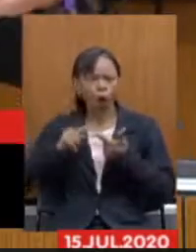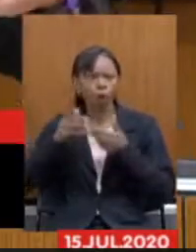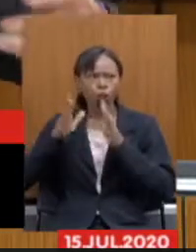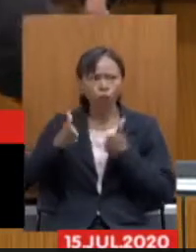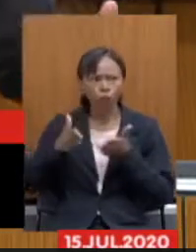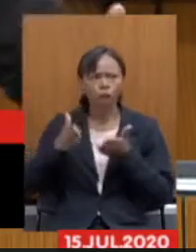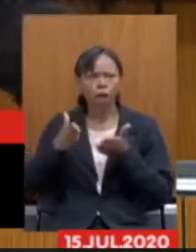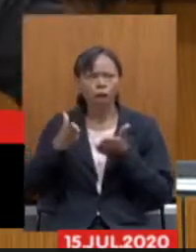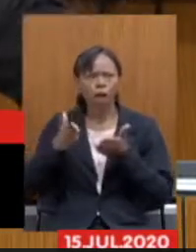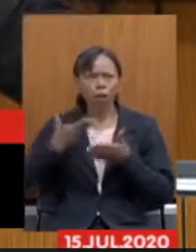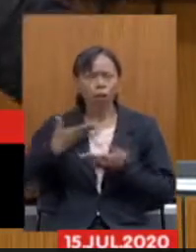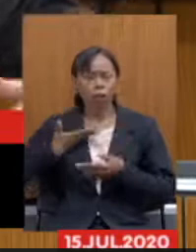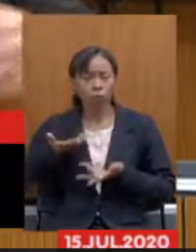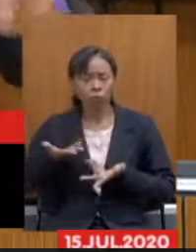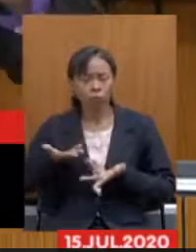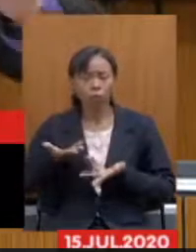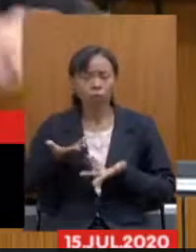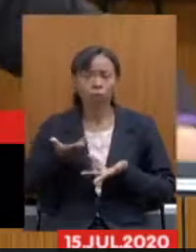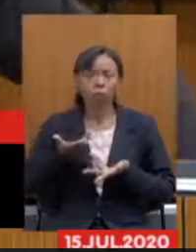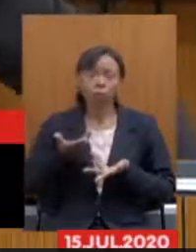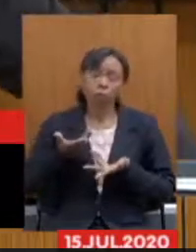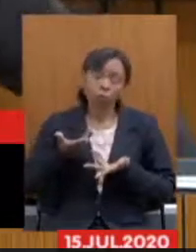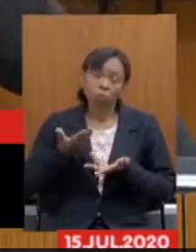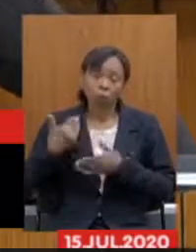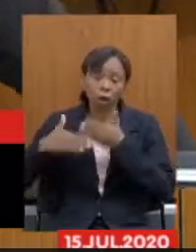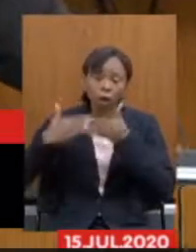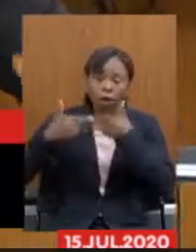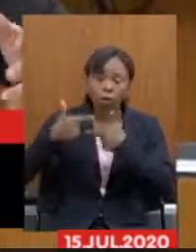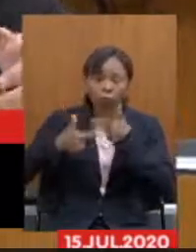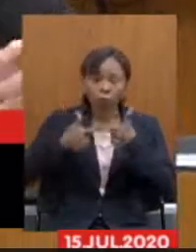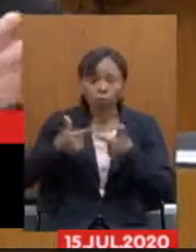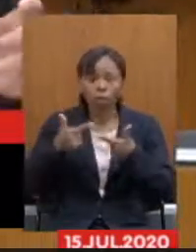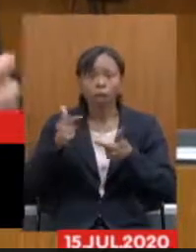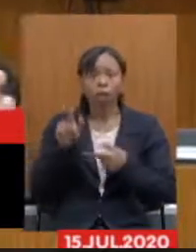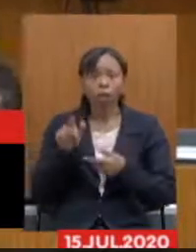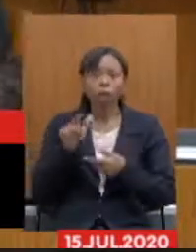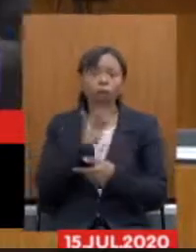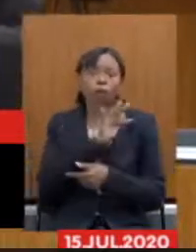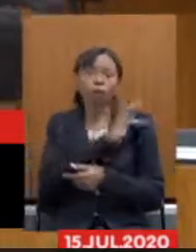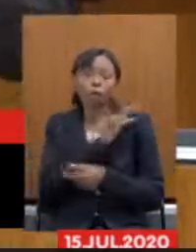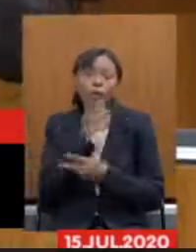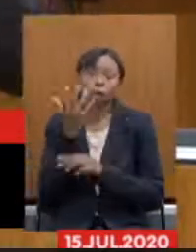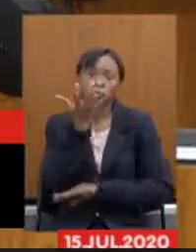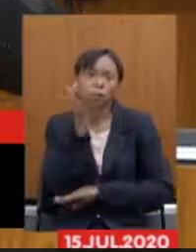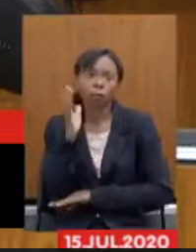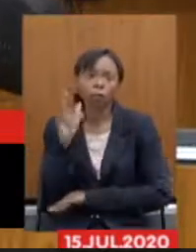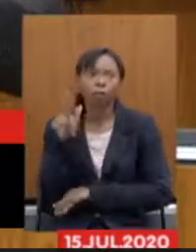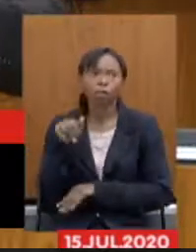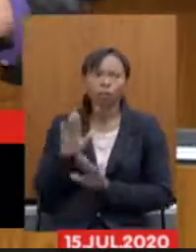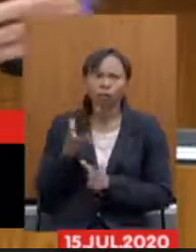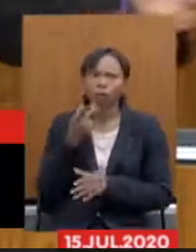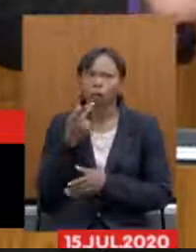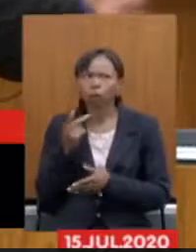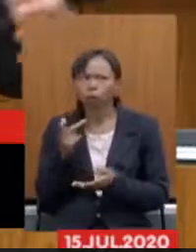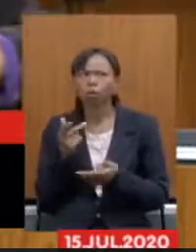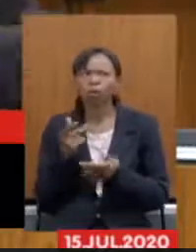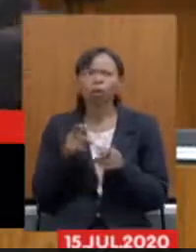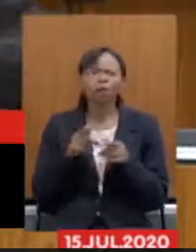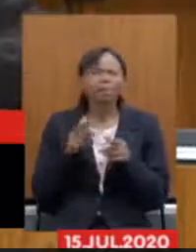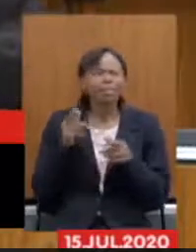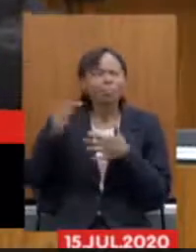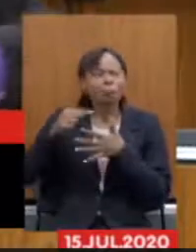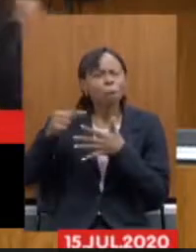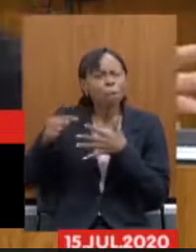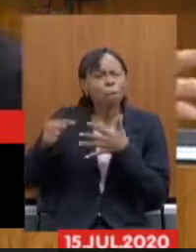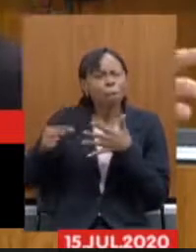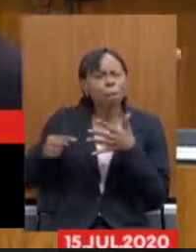Estado, gestor fazendário, assim como o fiscal do meio ambiente também é carreira típica de Estado, eles já colocaram vários pontos que